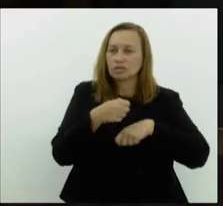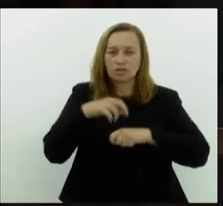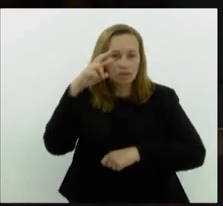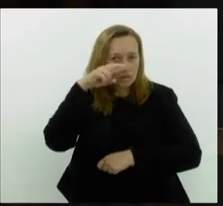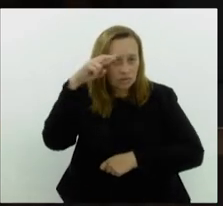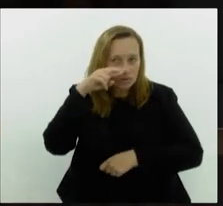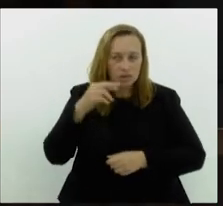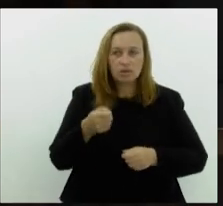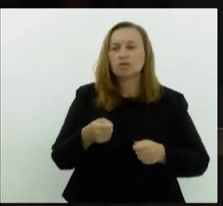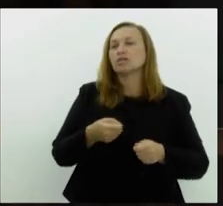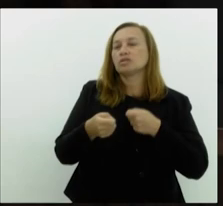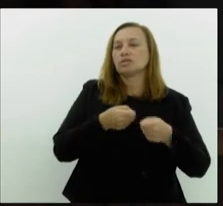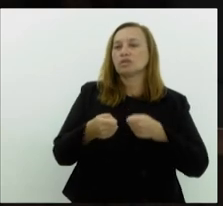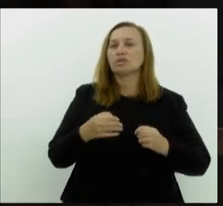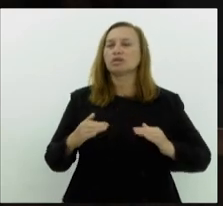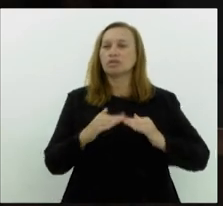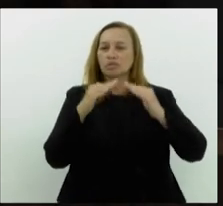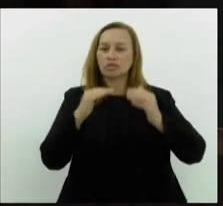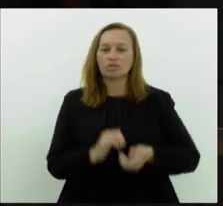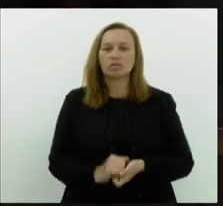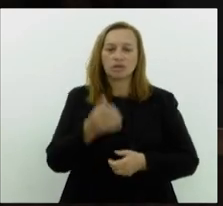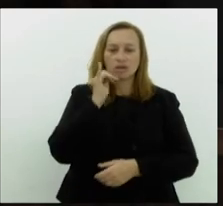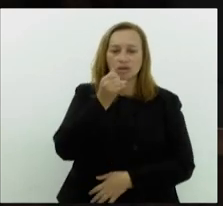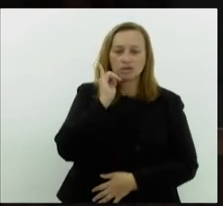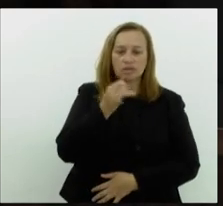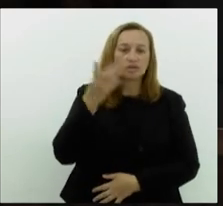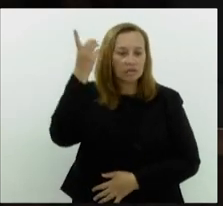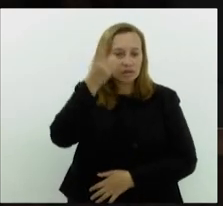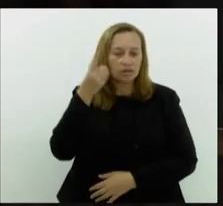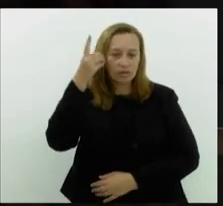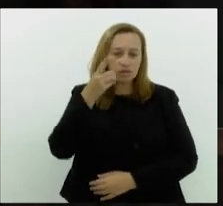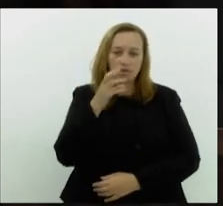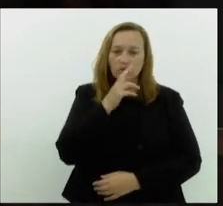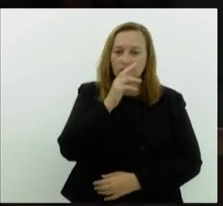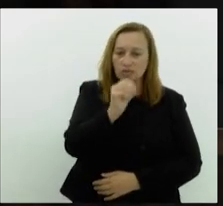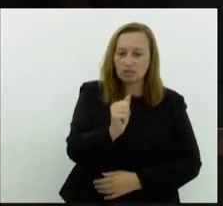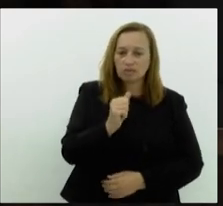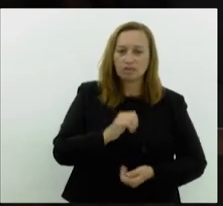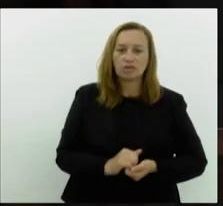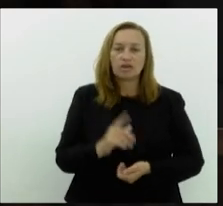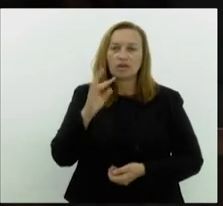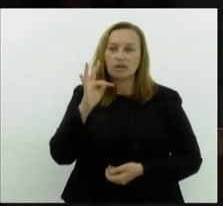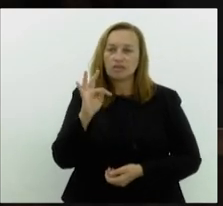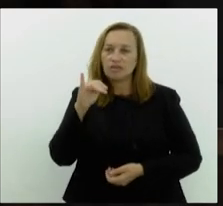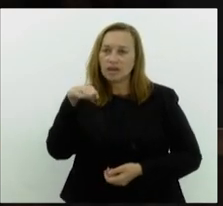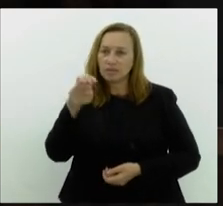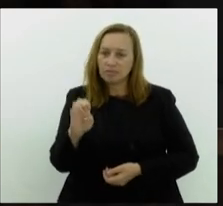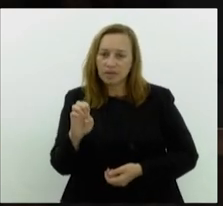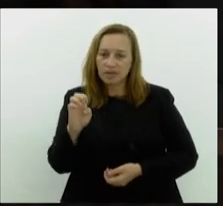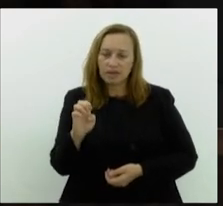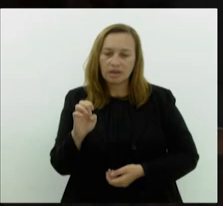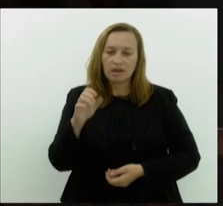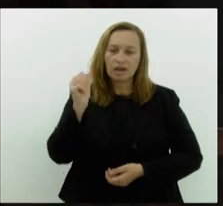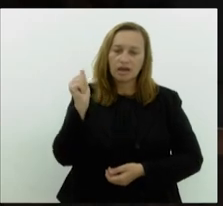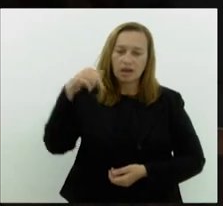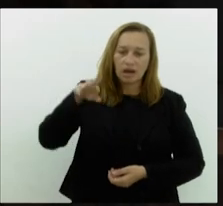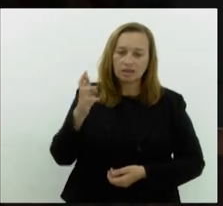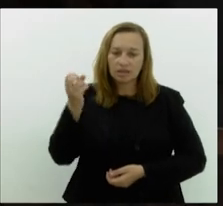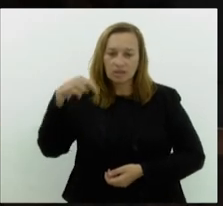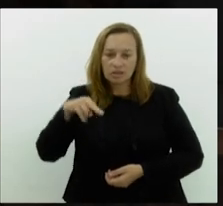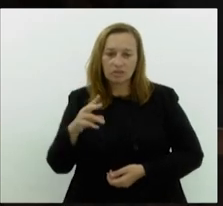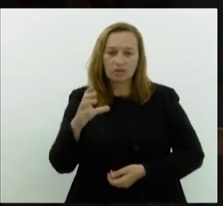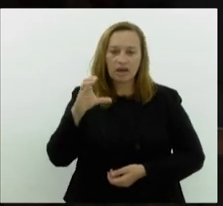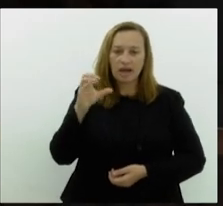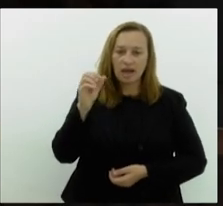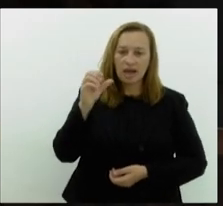financeira e controle, favorável. relatores, deputado Rodrigo Amorim, Felipe Paubel, Anderson Moraes e